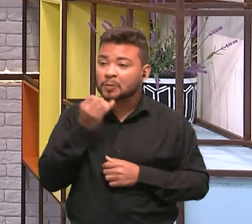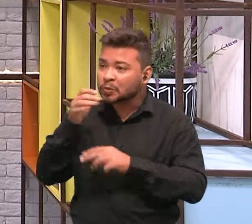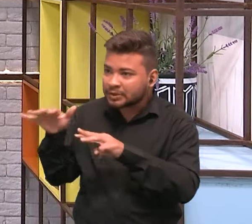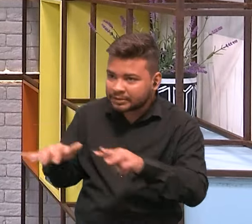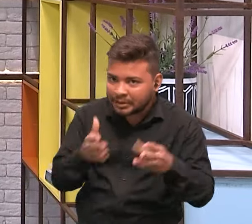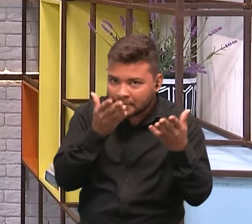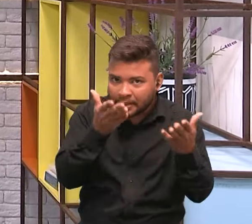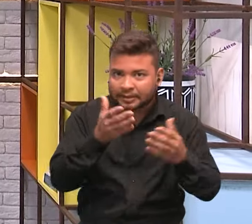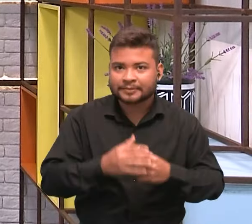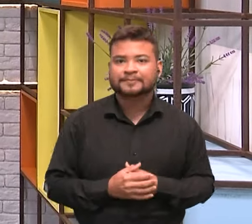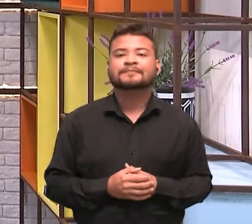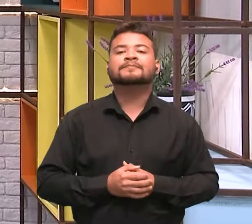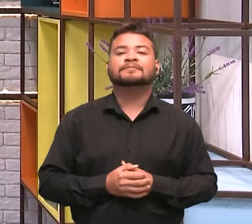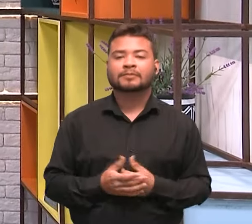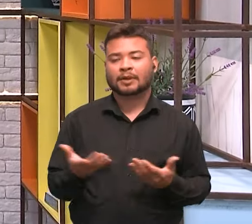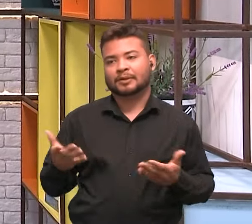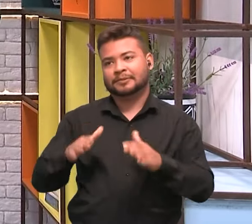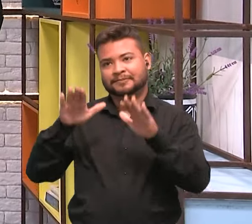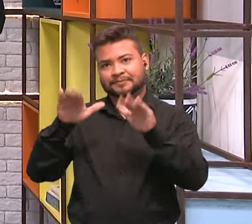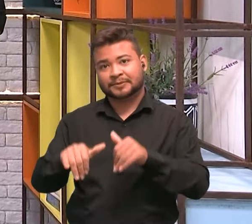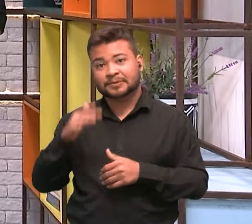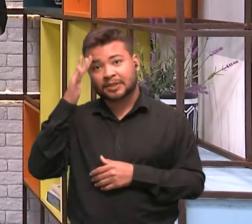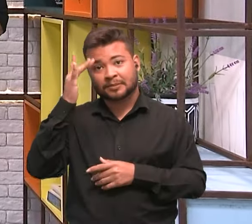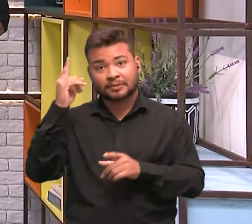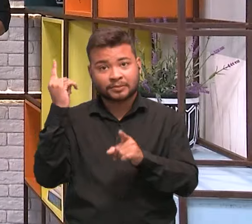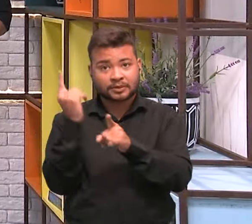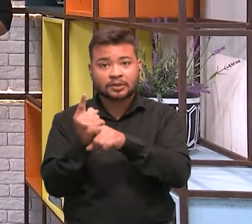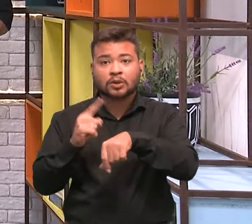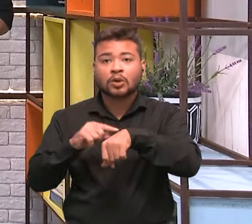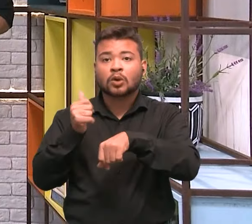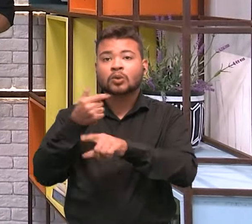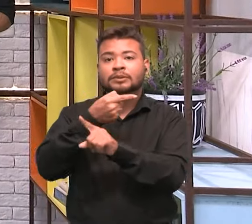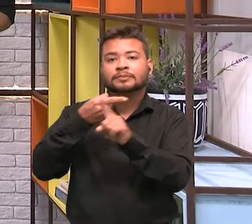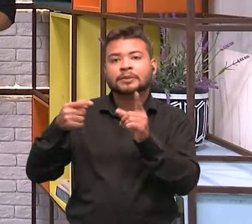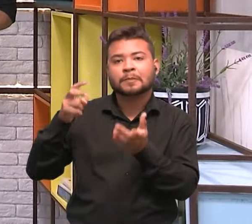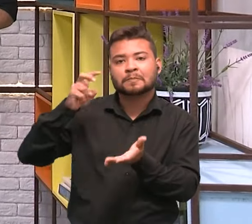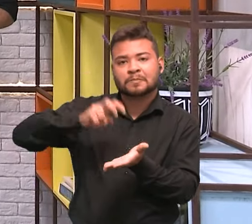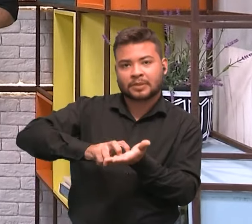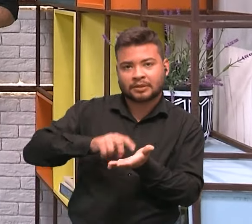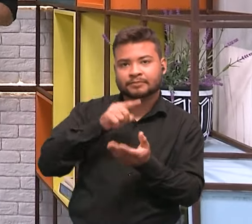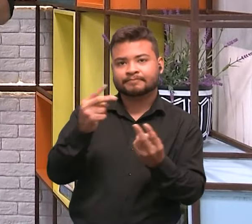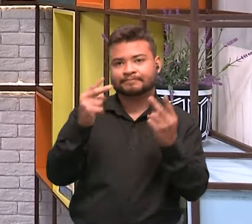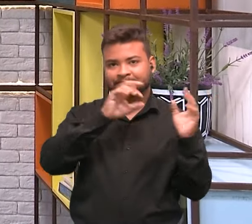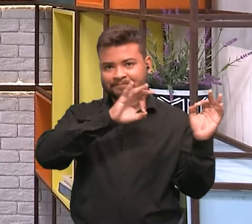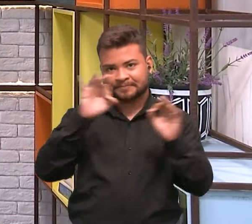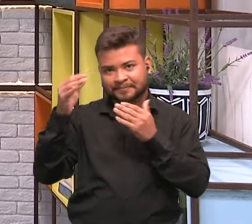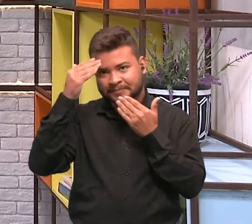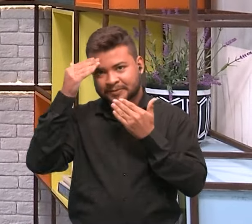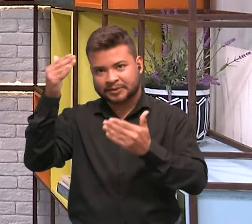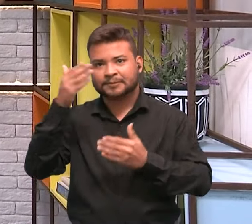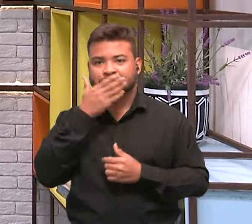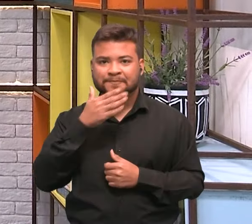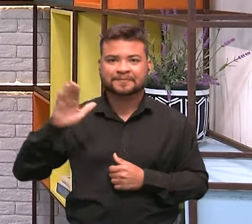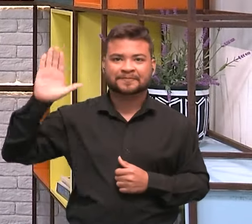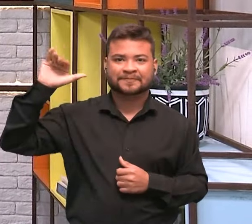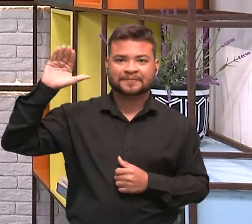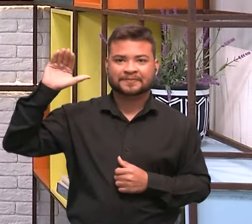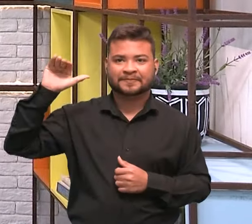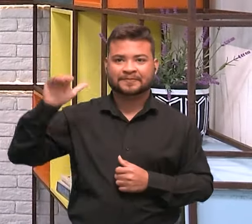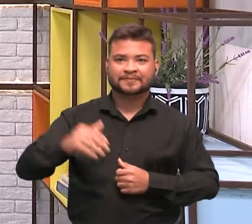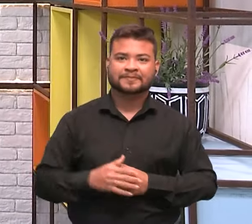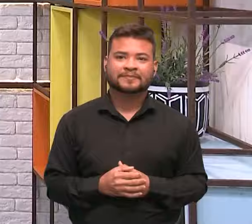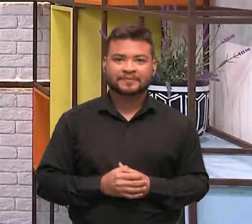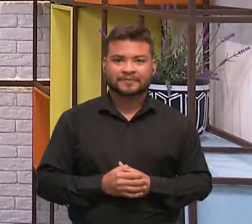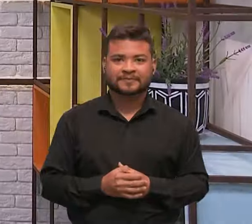Para você também. Pessoal, eu vou indo nessa, mas te espero amanhã às 11h30 da manhã. Muito obrigado por ficar aqui junto com a gente, viu? Beijos e até mais. Tchau.